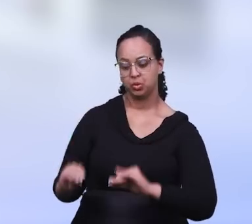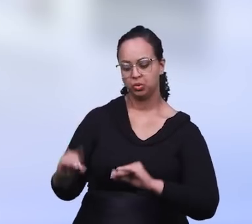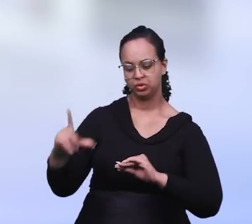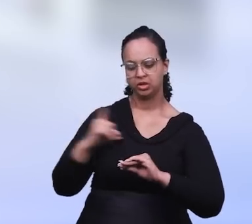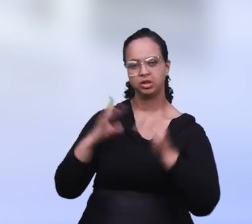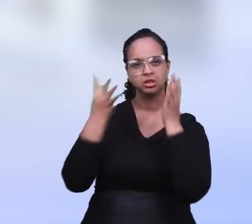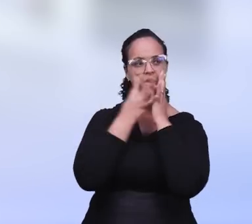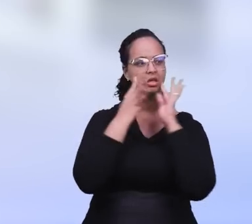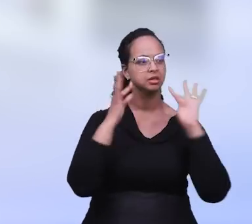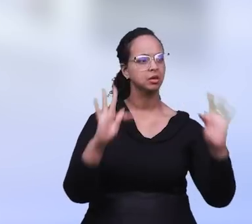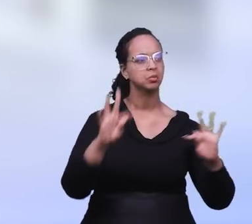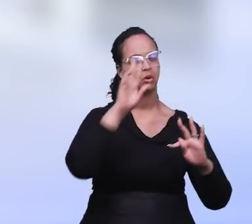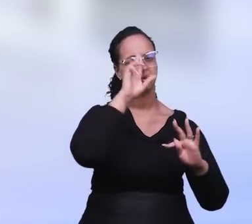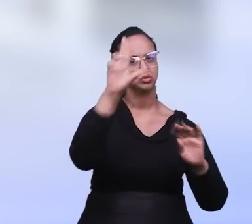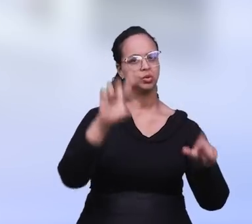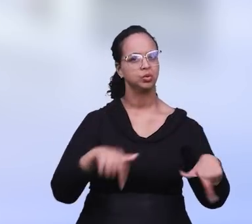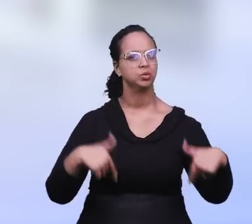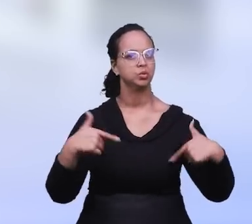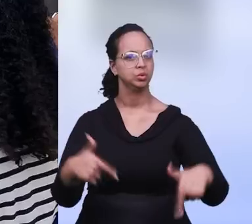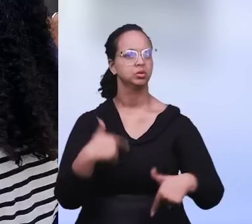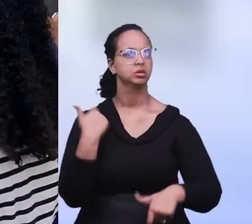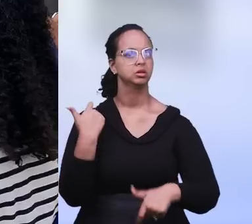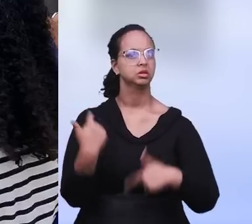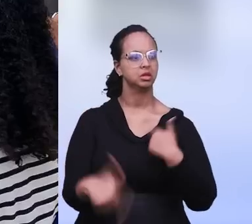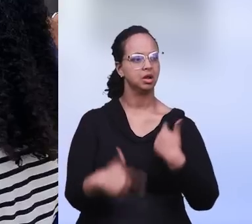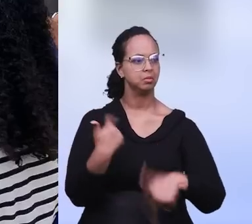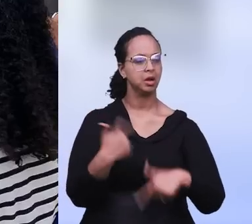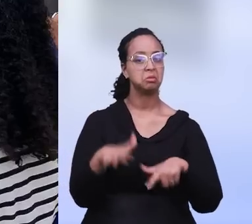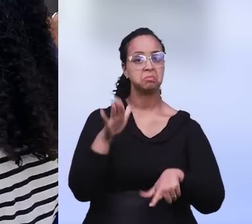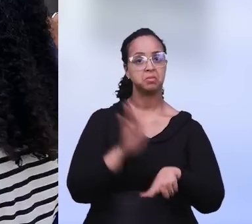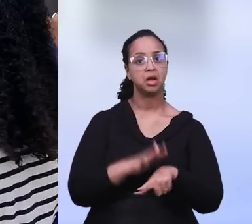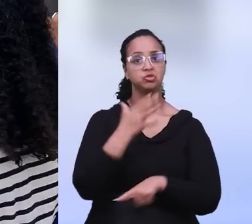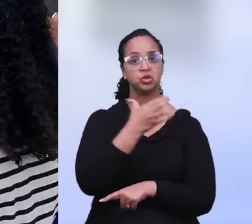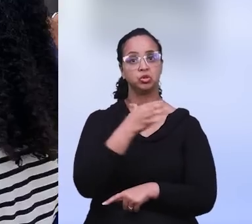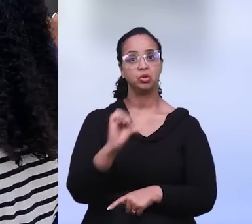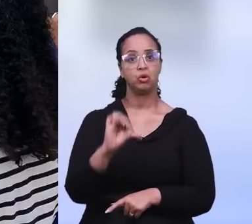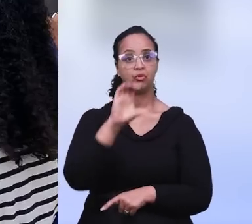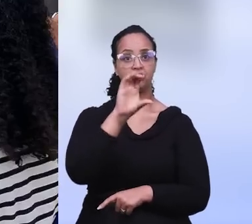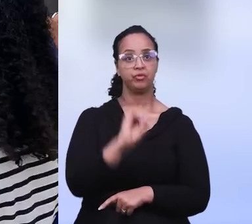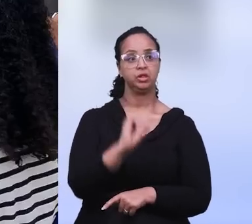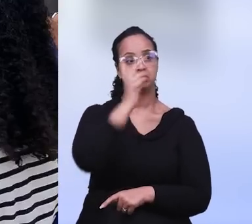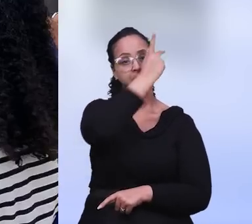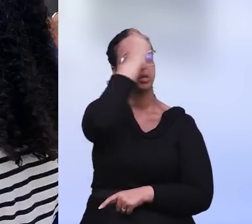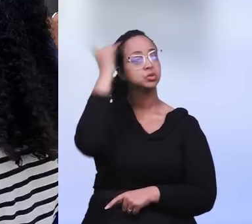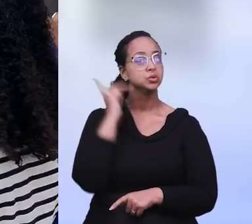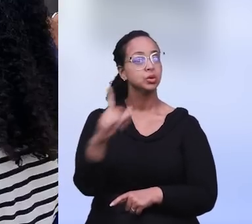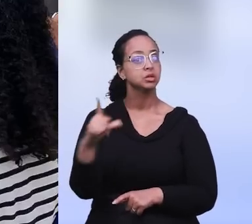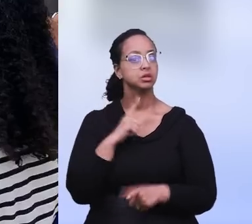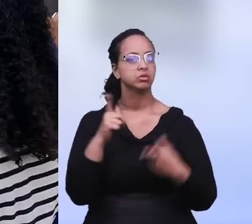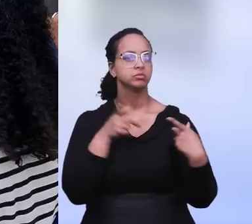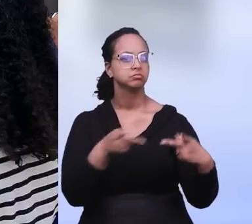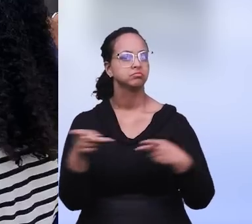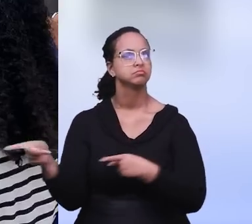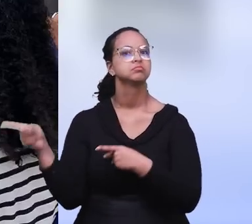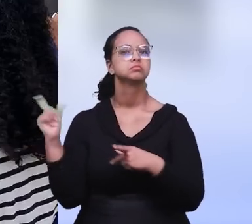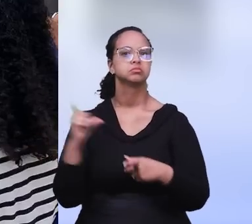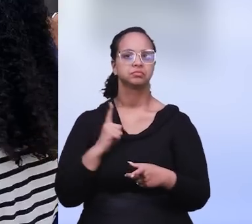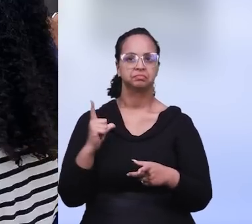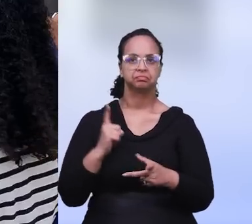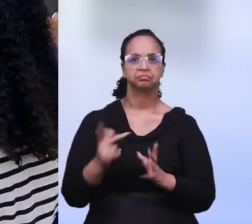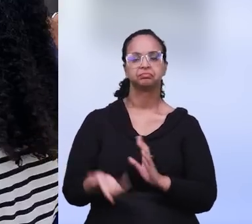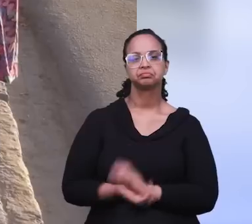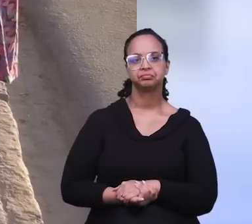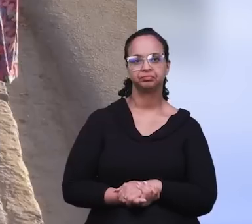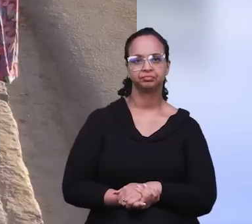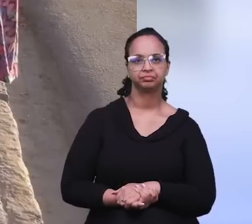noite testemunharam que Deus honrou esse trabalho, pois mais de 90 pessoas participaram do culto direcionado à comunidade.